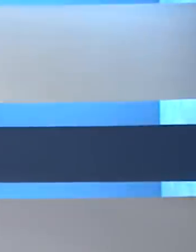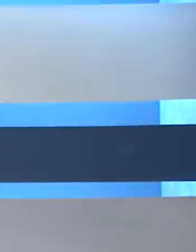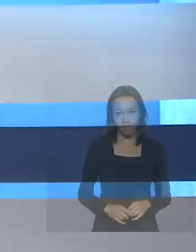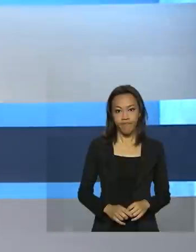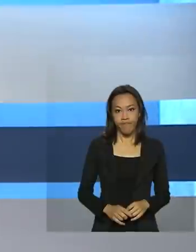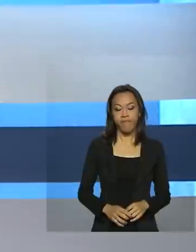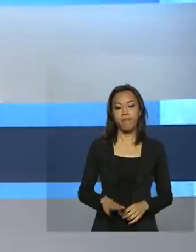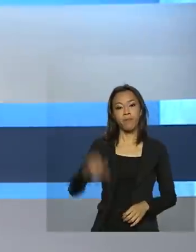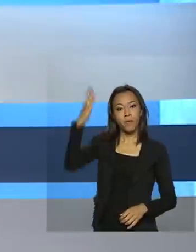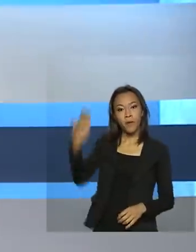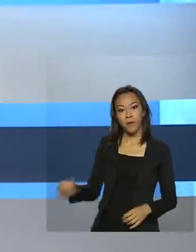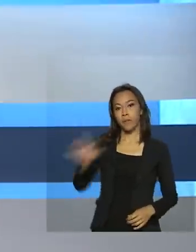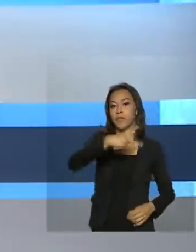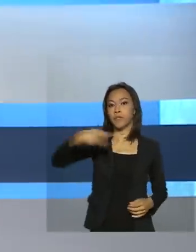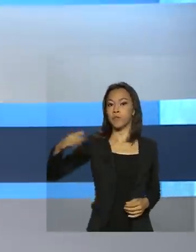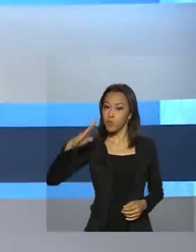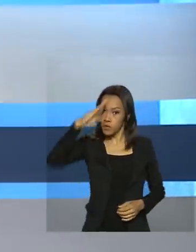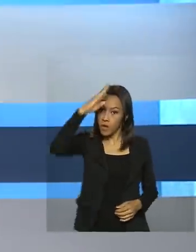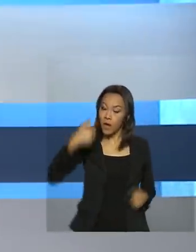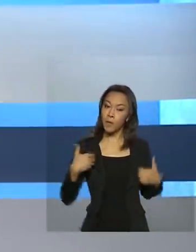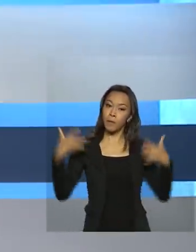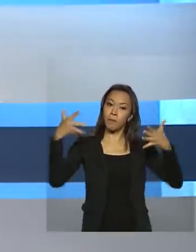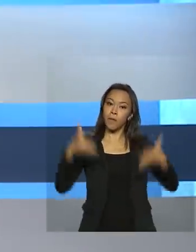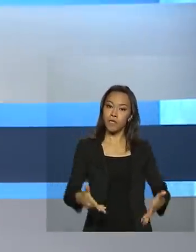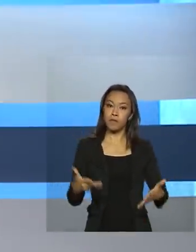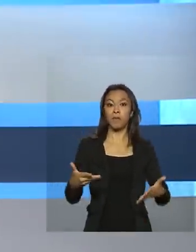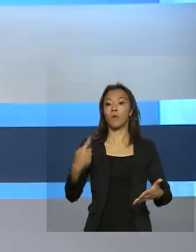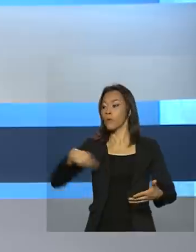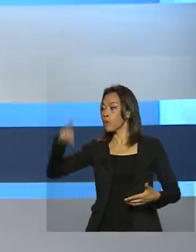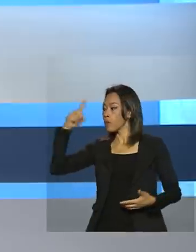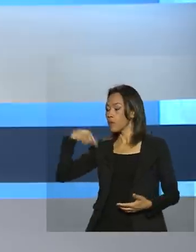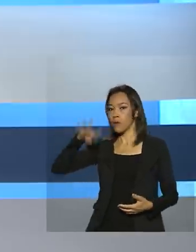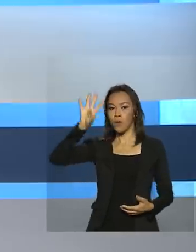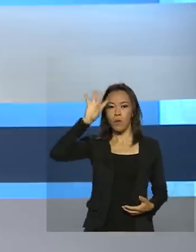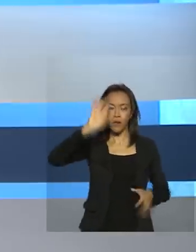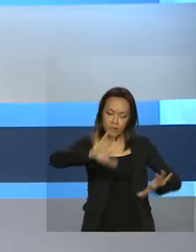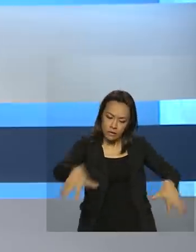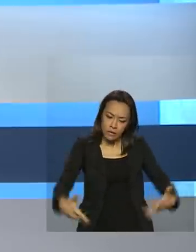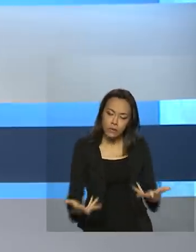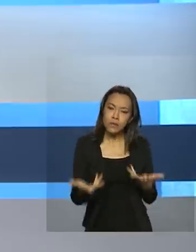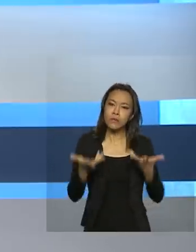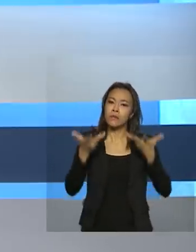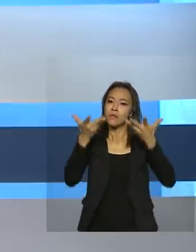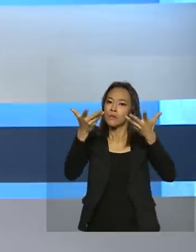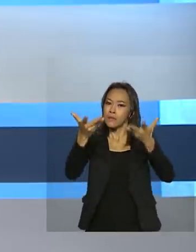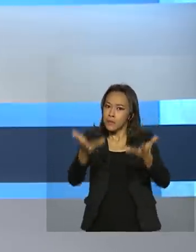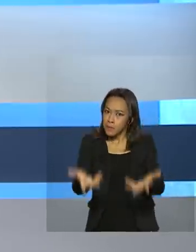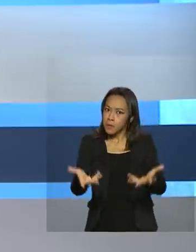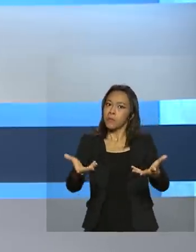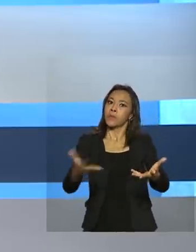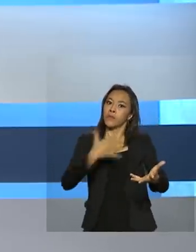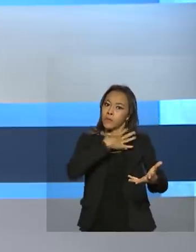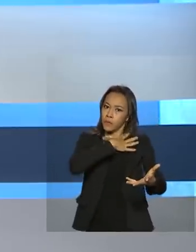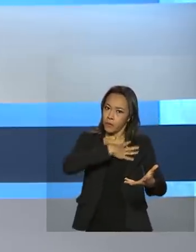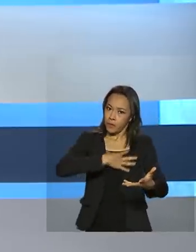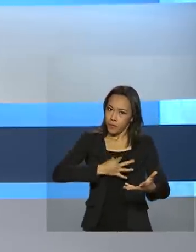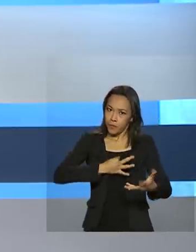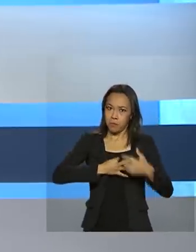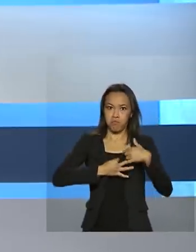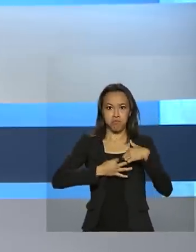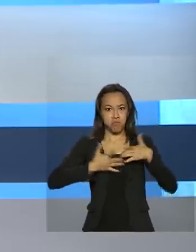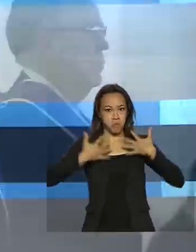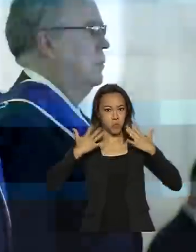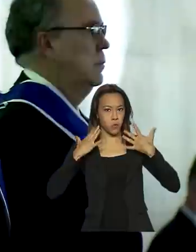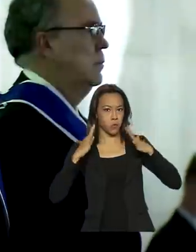O presidente Jair Bolsonaro participou nessa quarta-feira da cerimônia de imposição da Ordem de Rio Branco, uma das